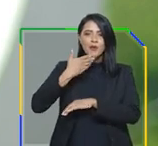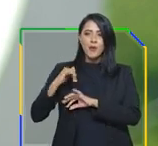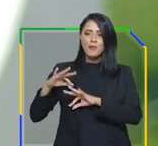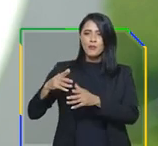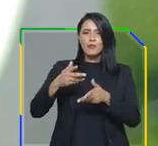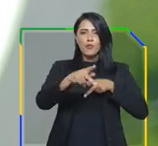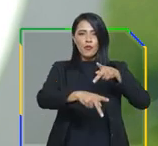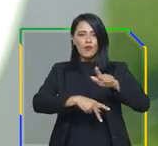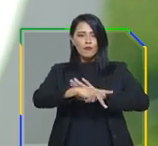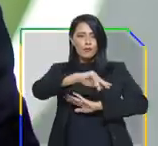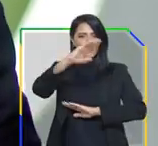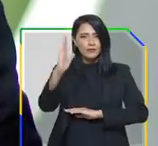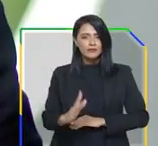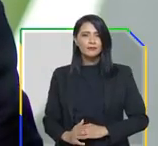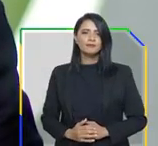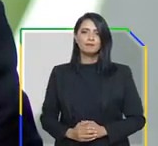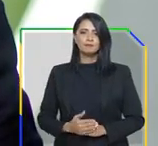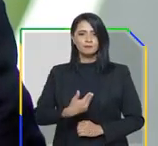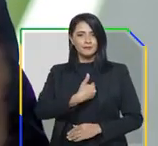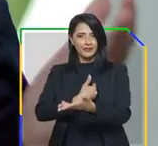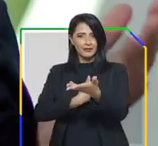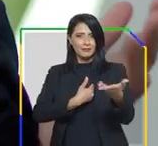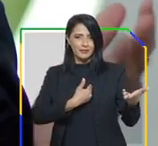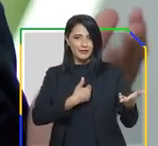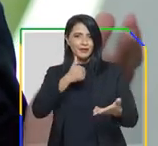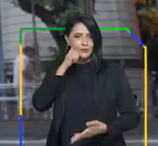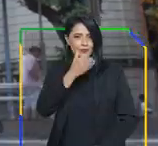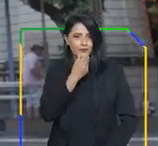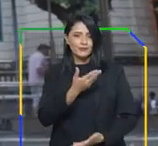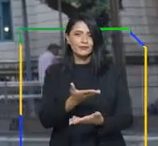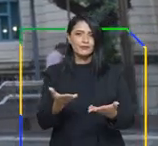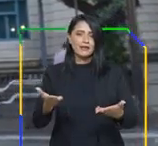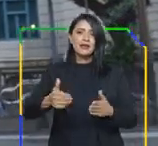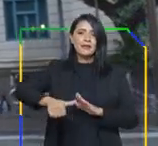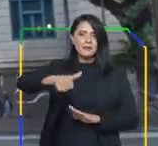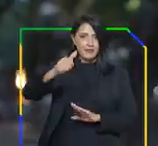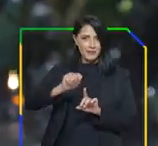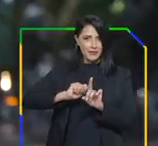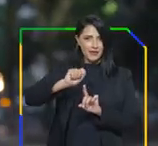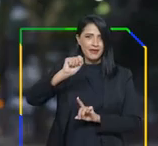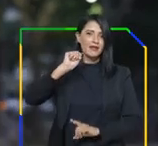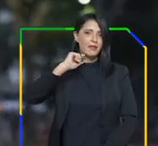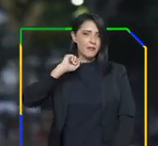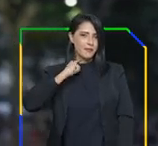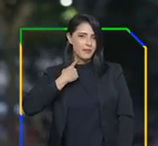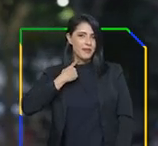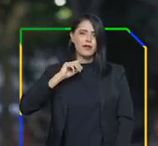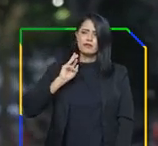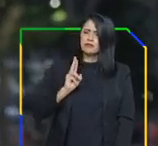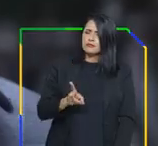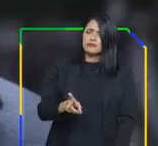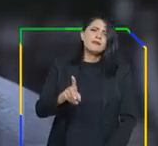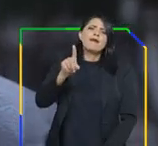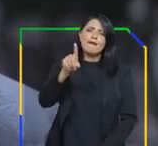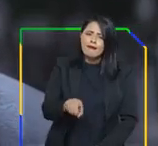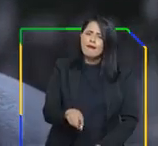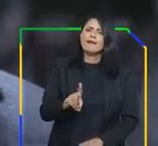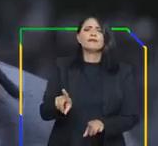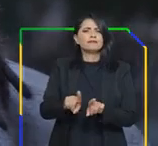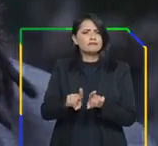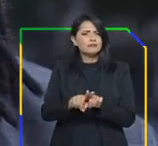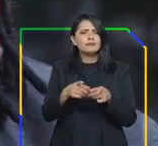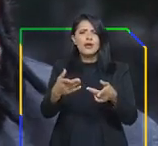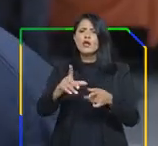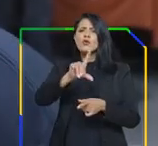todo o povo brasileiro. Meus amigos e minhas amigas. 1º de maio é e sempre será um